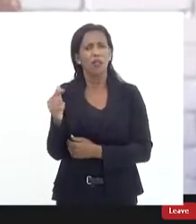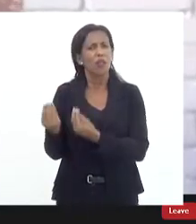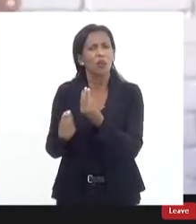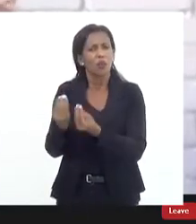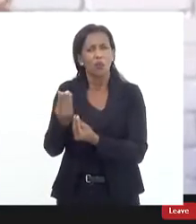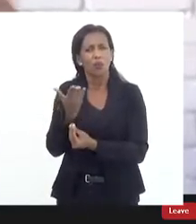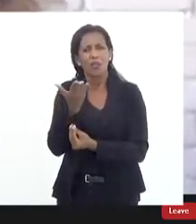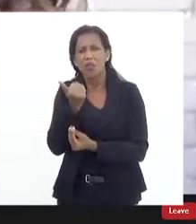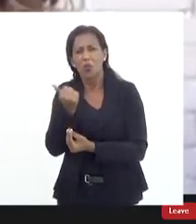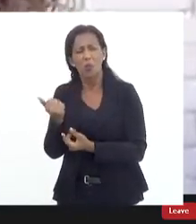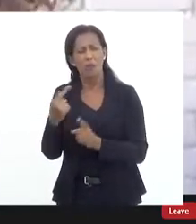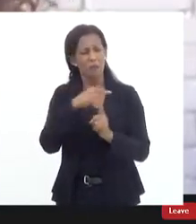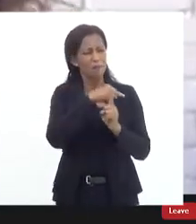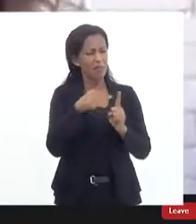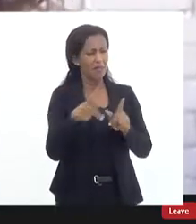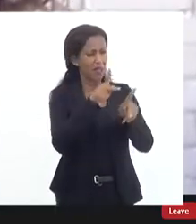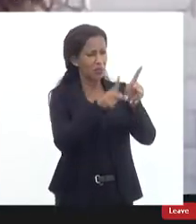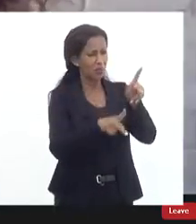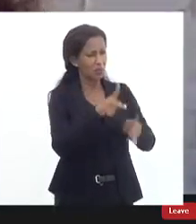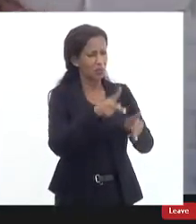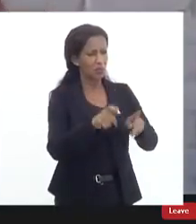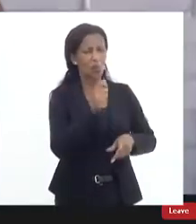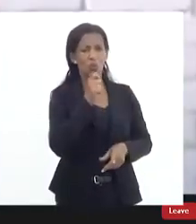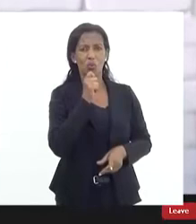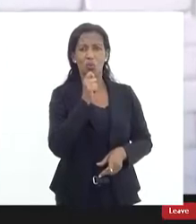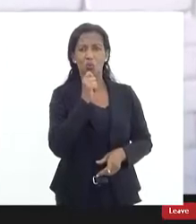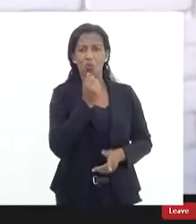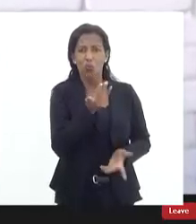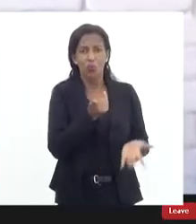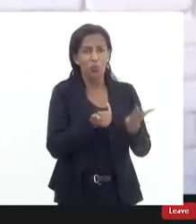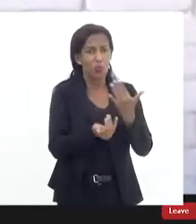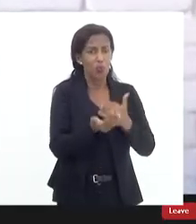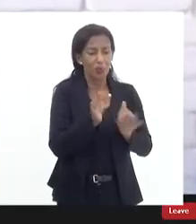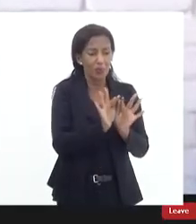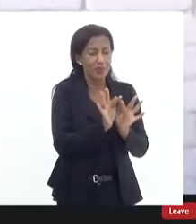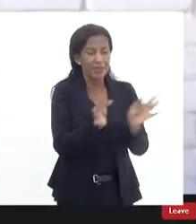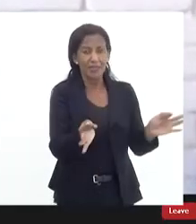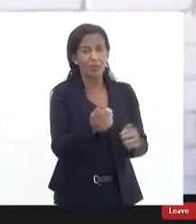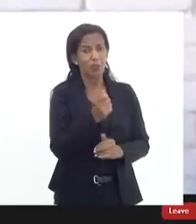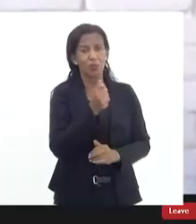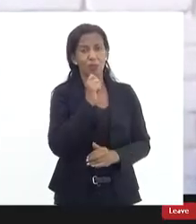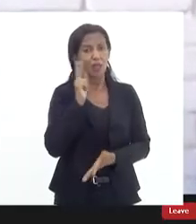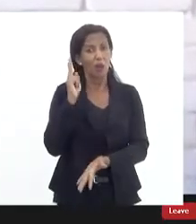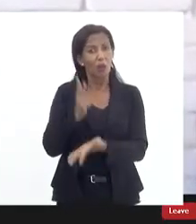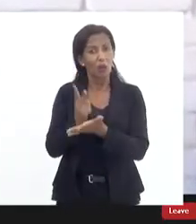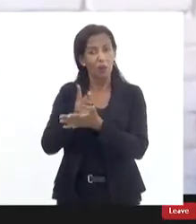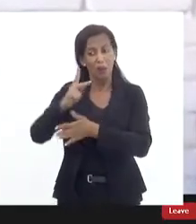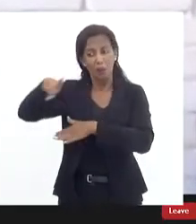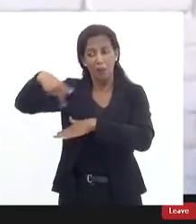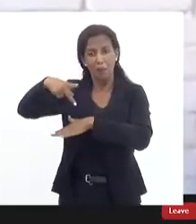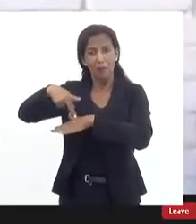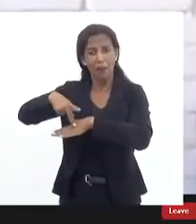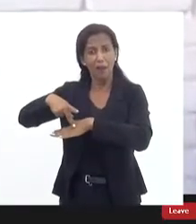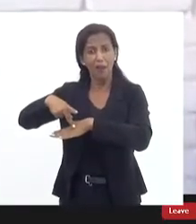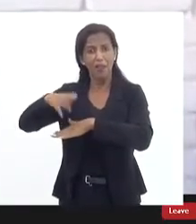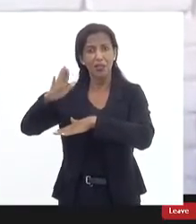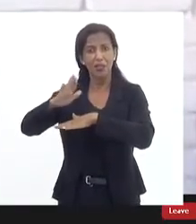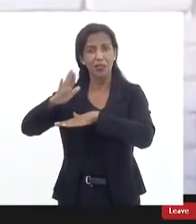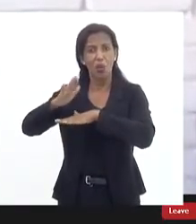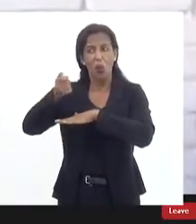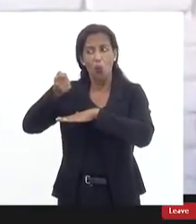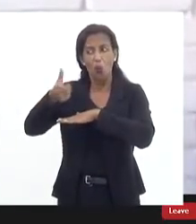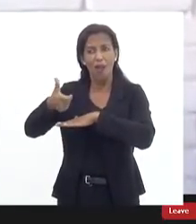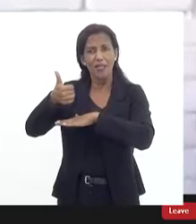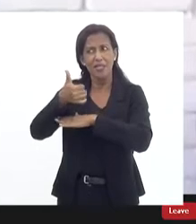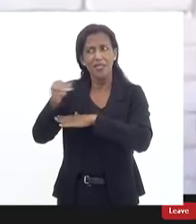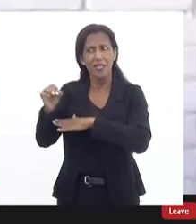no país onde metade está em segurança alimentar o mesmo país onde aumentou quase em 100% quase